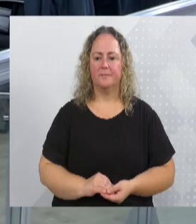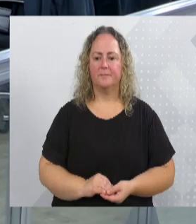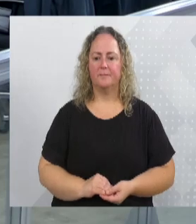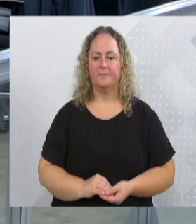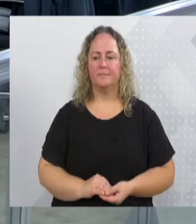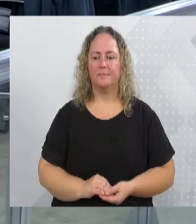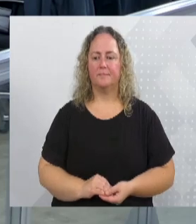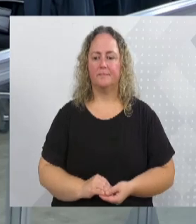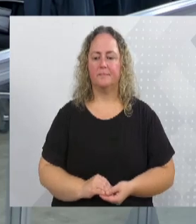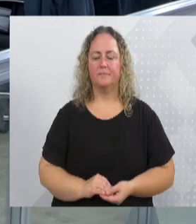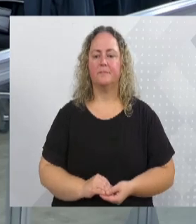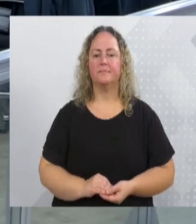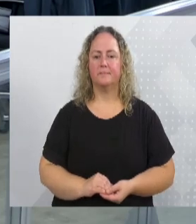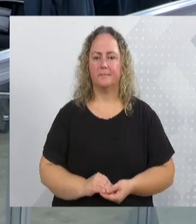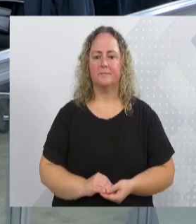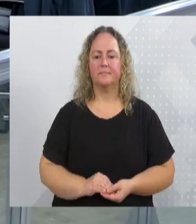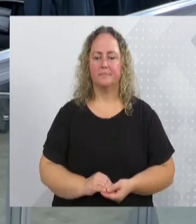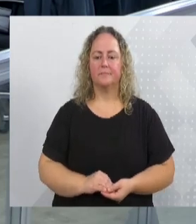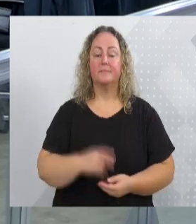Em nome do presidente,